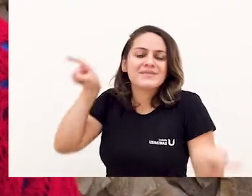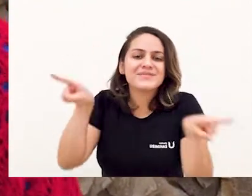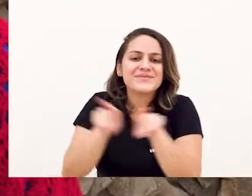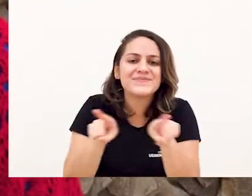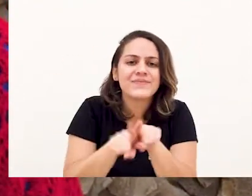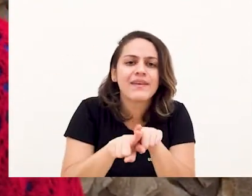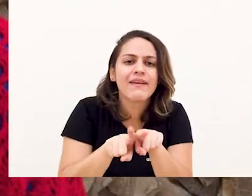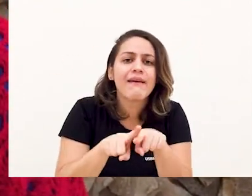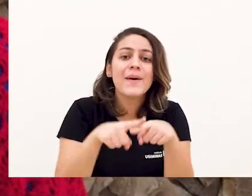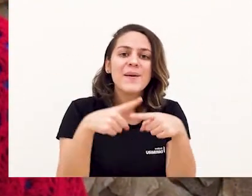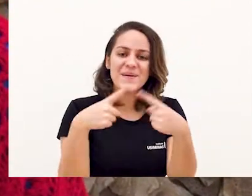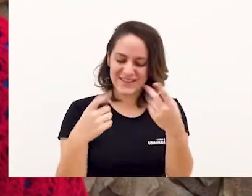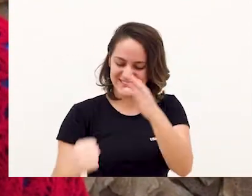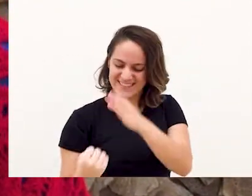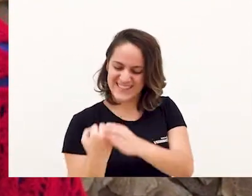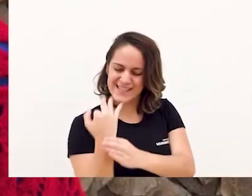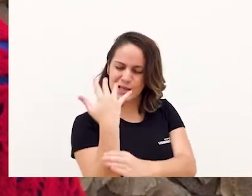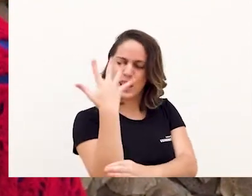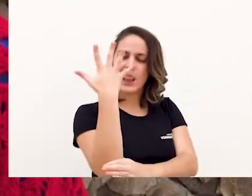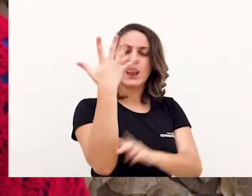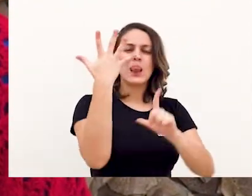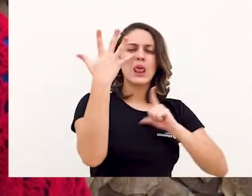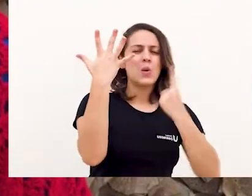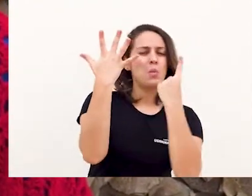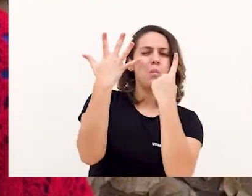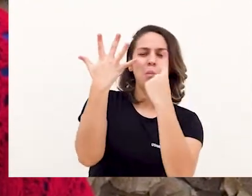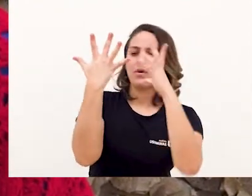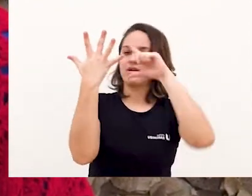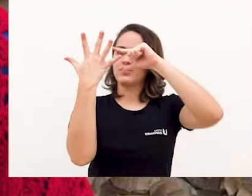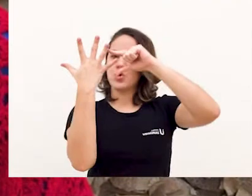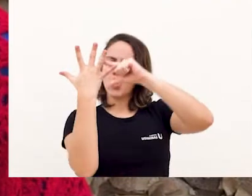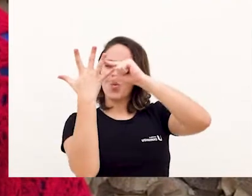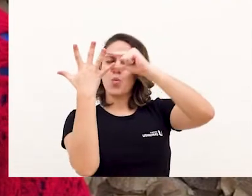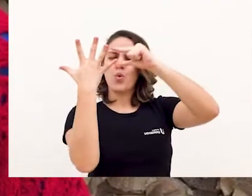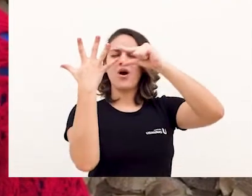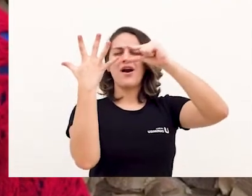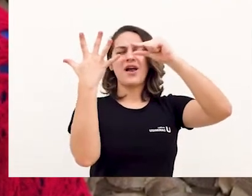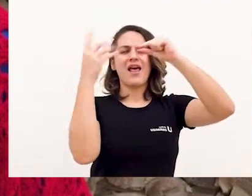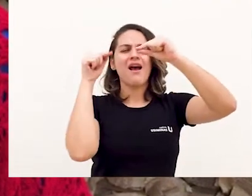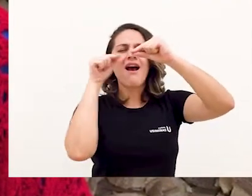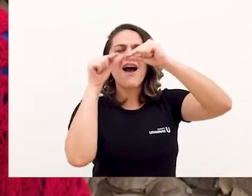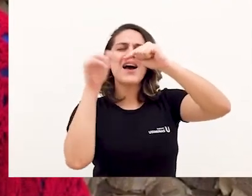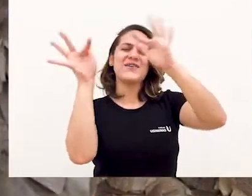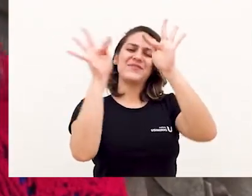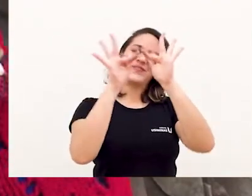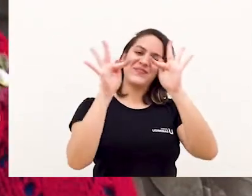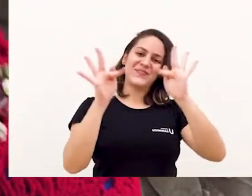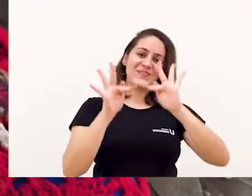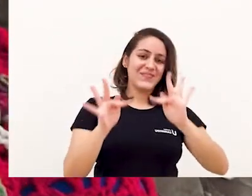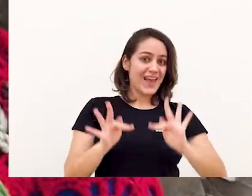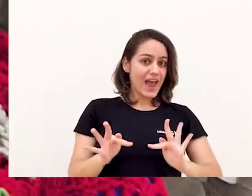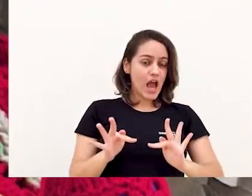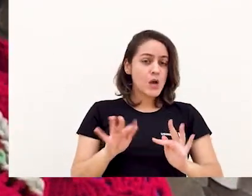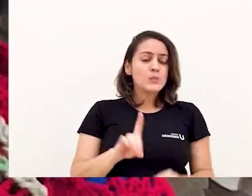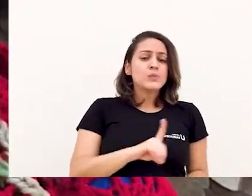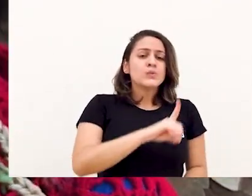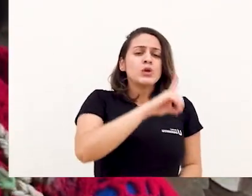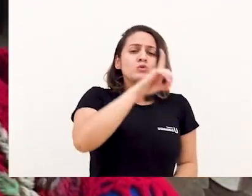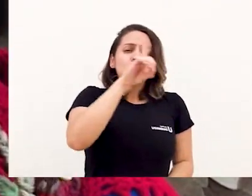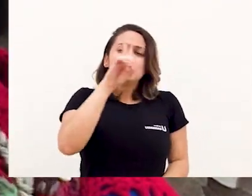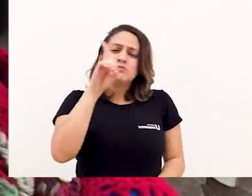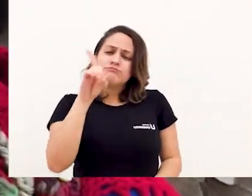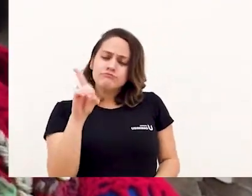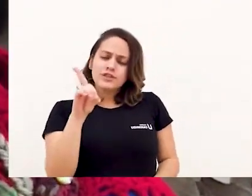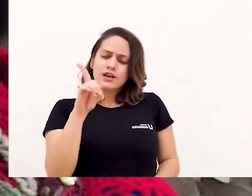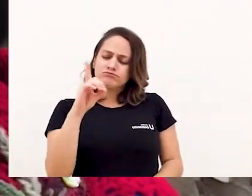folhona tinha esse privilégio. E dele ela muito se orgulhava. Um dia ela percebeu que